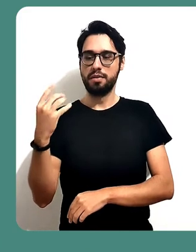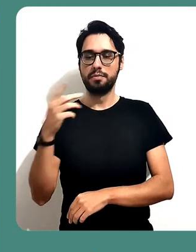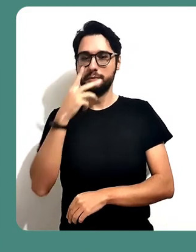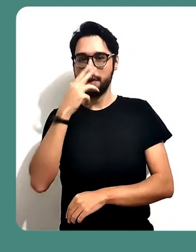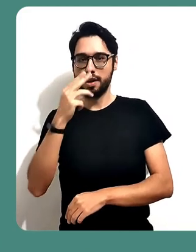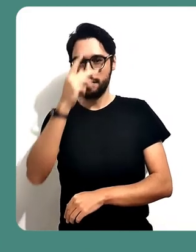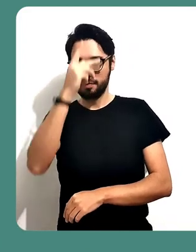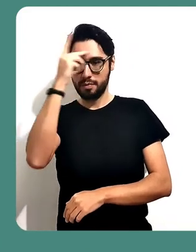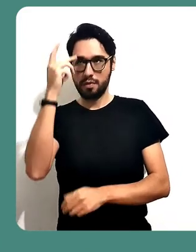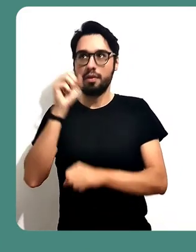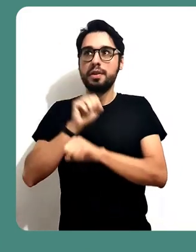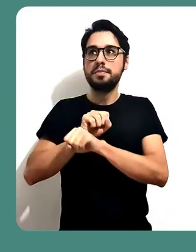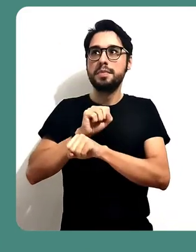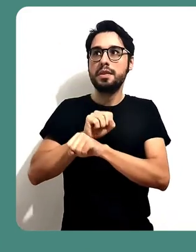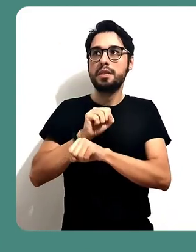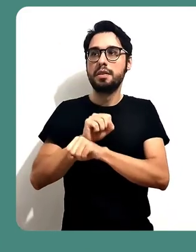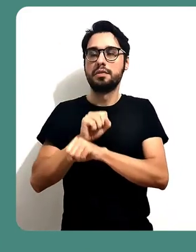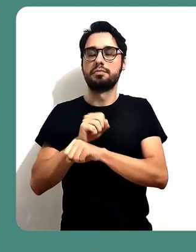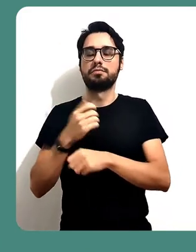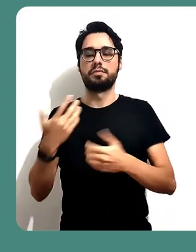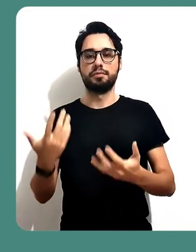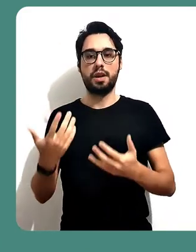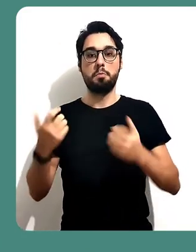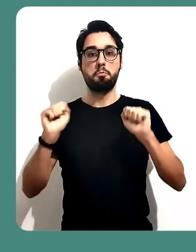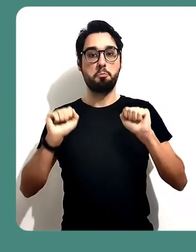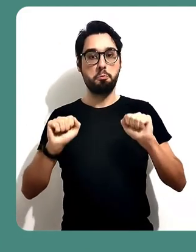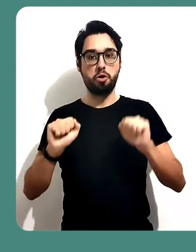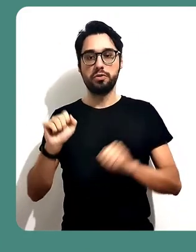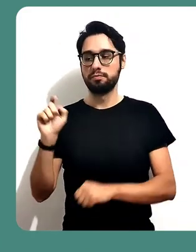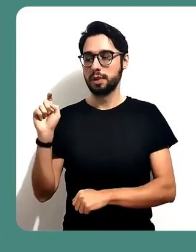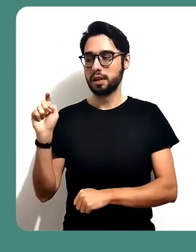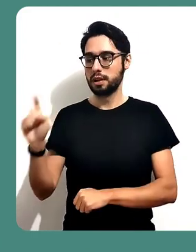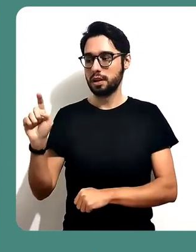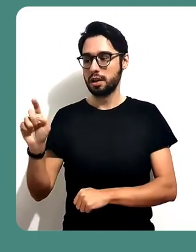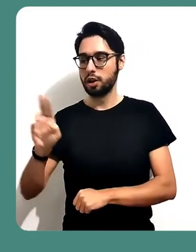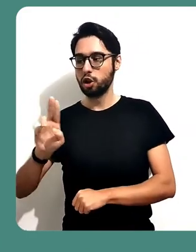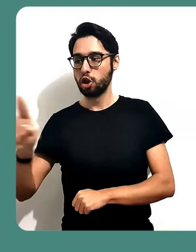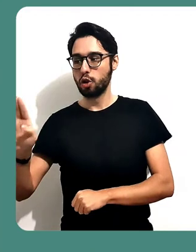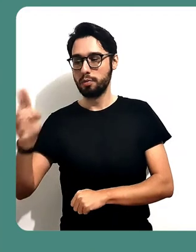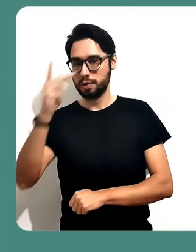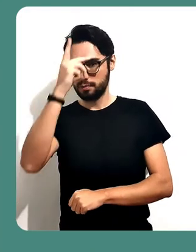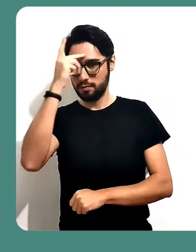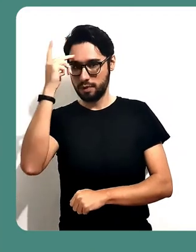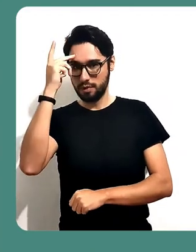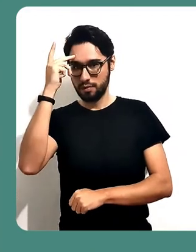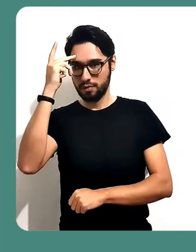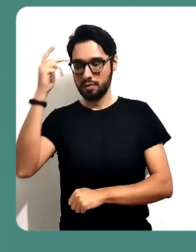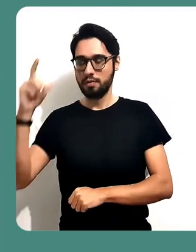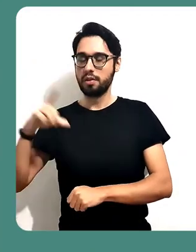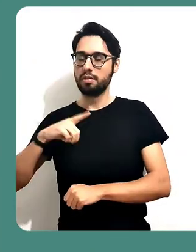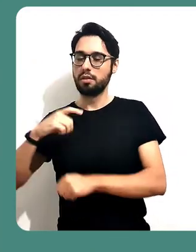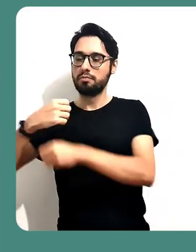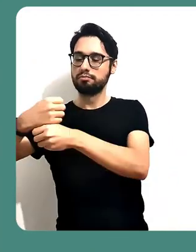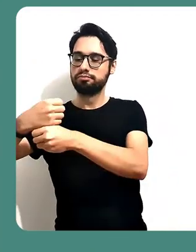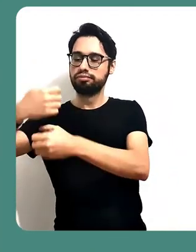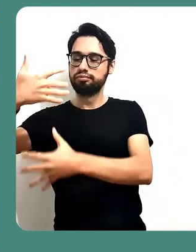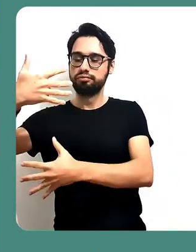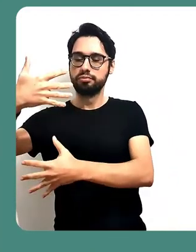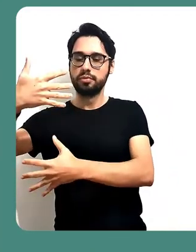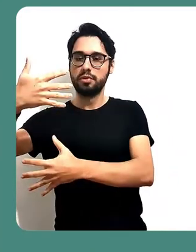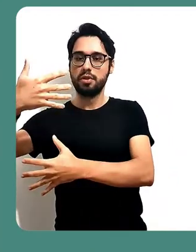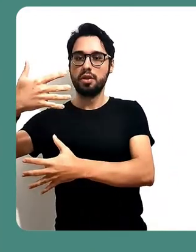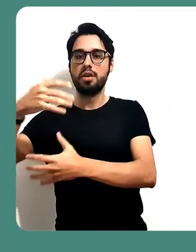esse alerta aqui de que existe um usuário esperando. Você clica nele e aí você faz a sua escolha.